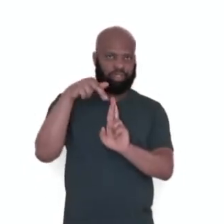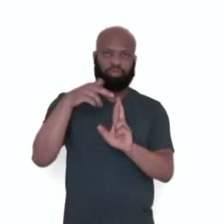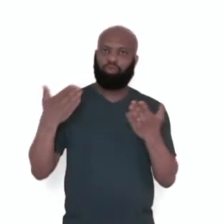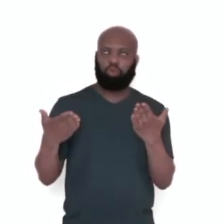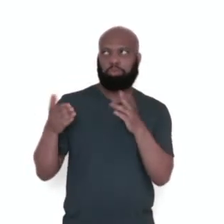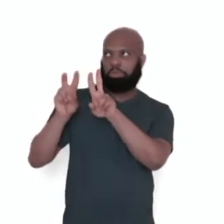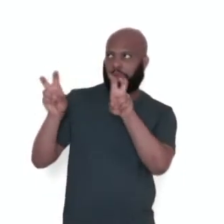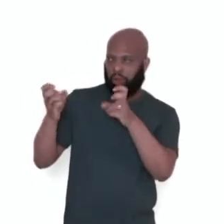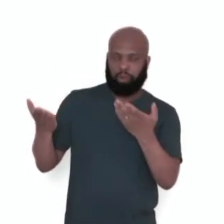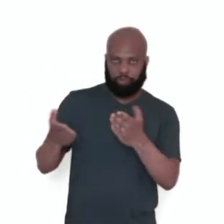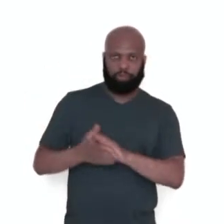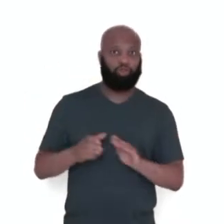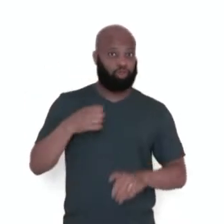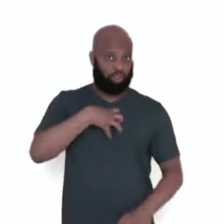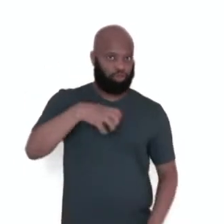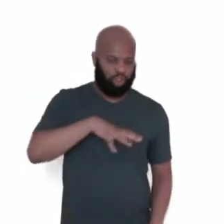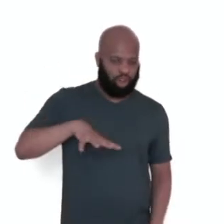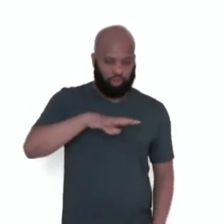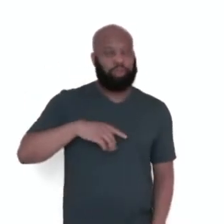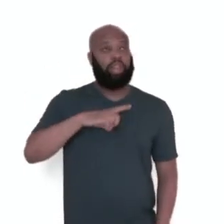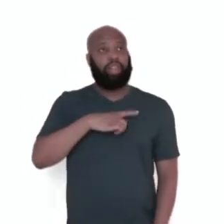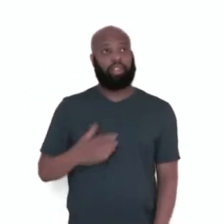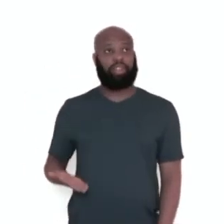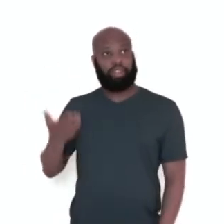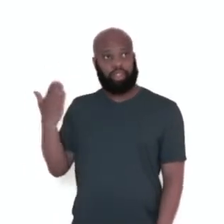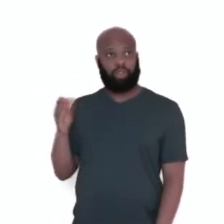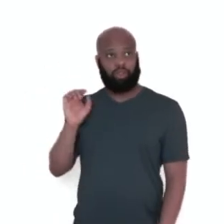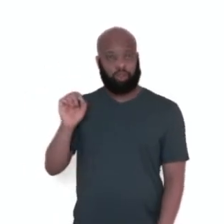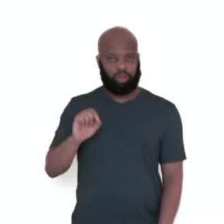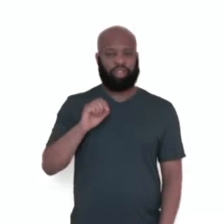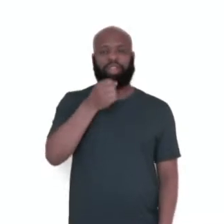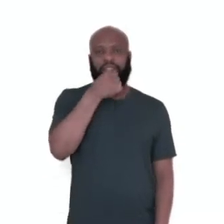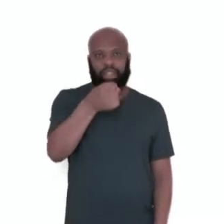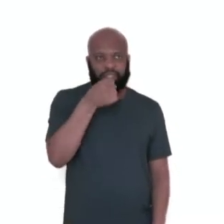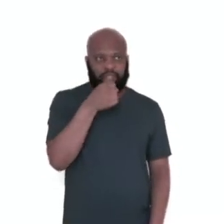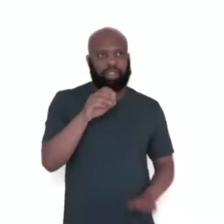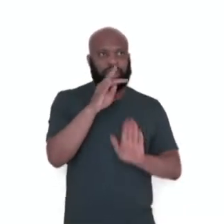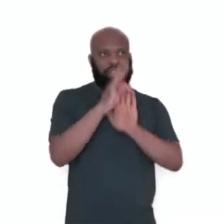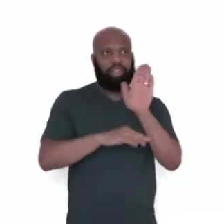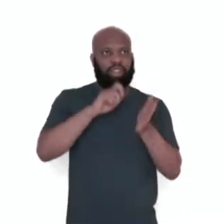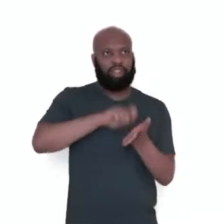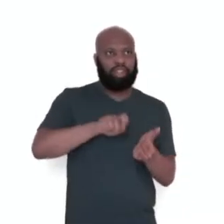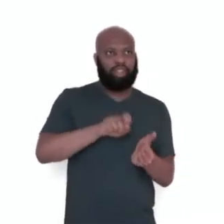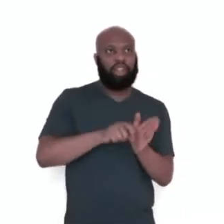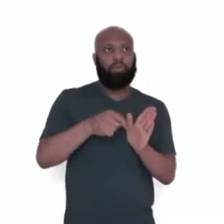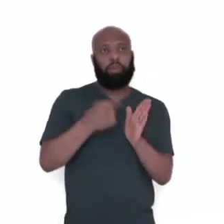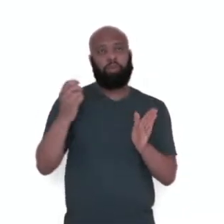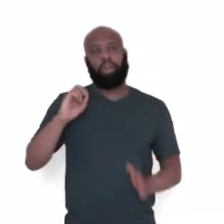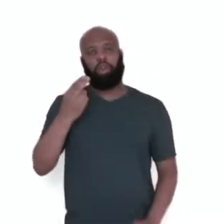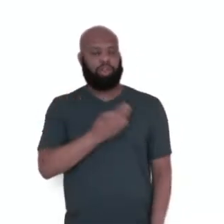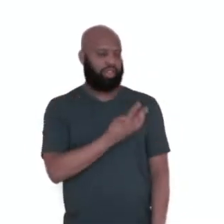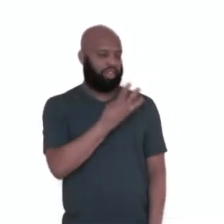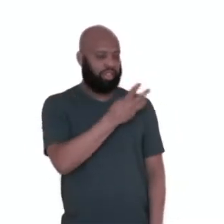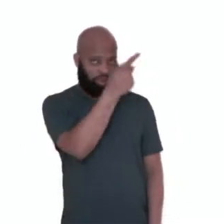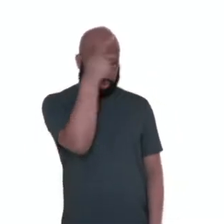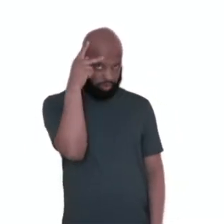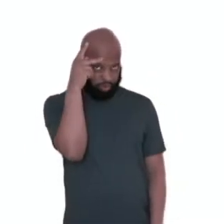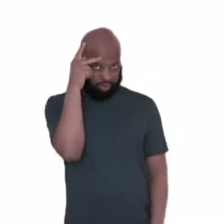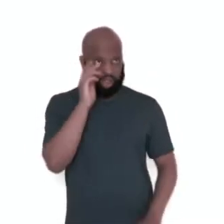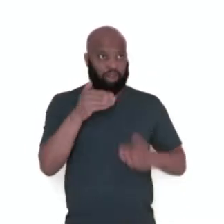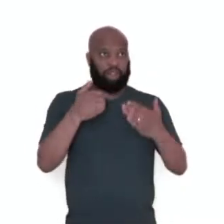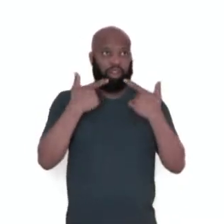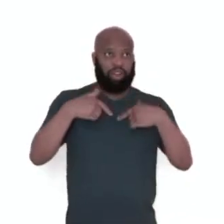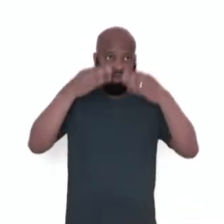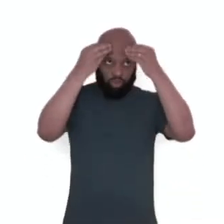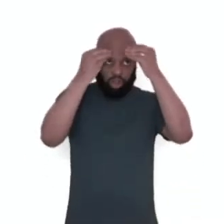Então a gente tem aqui, além dessas, que na reportagem os textos são escritos em primeira ou em terceira pessoa, a